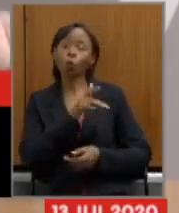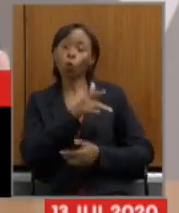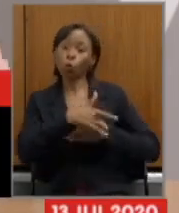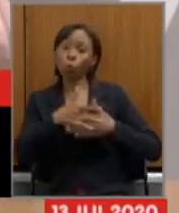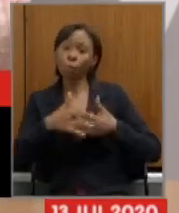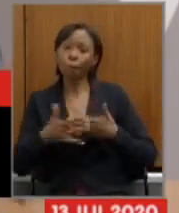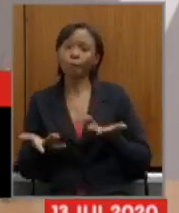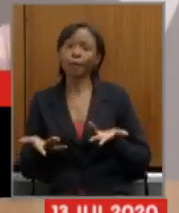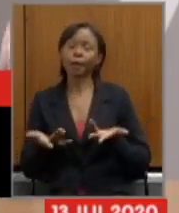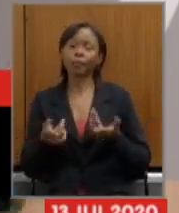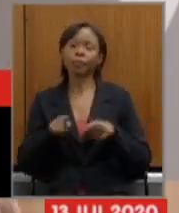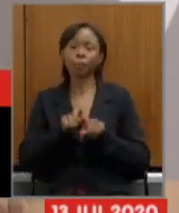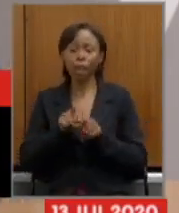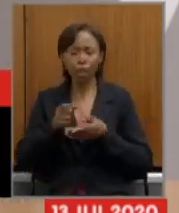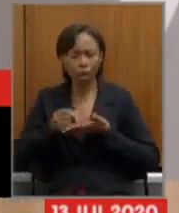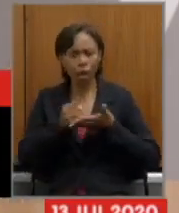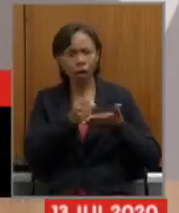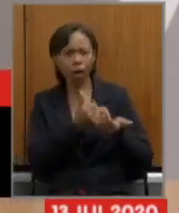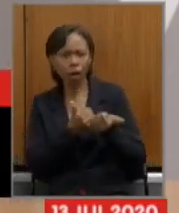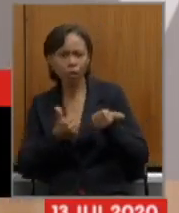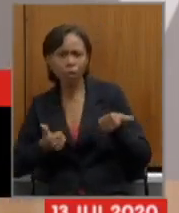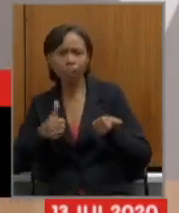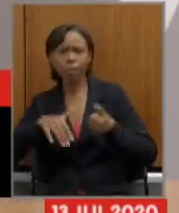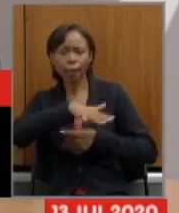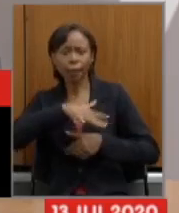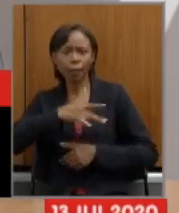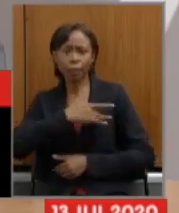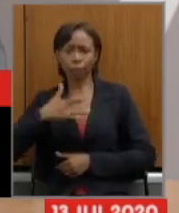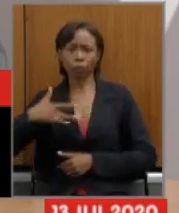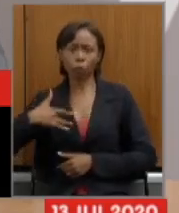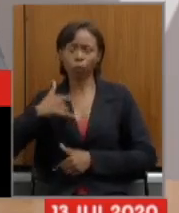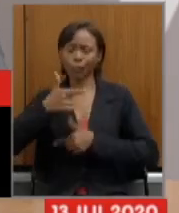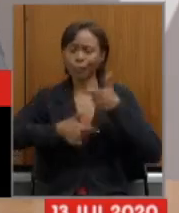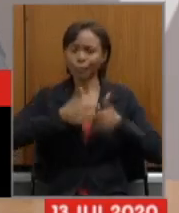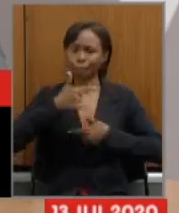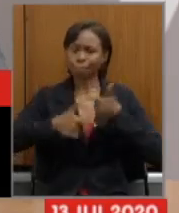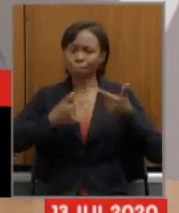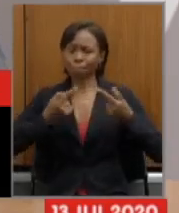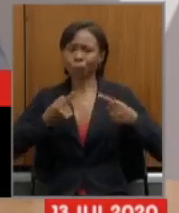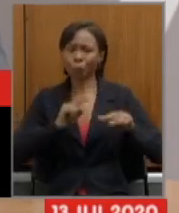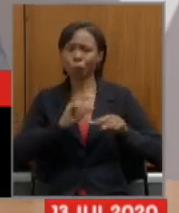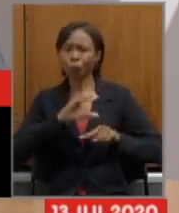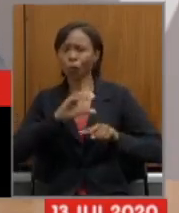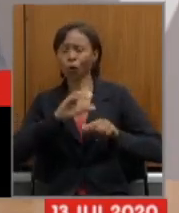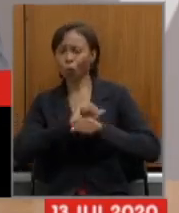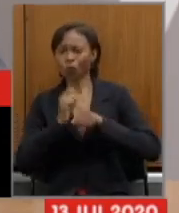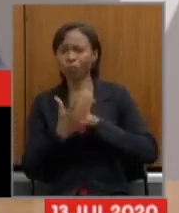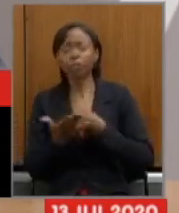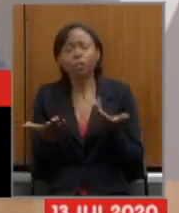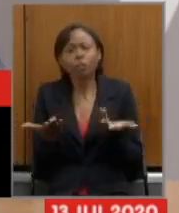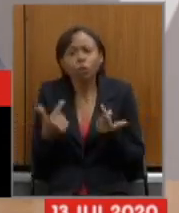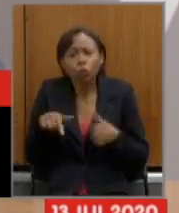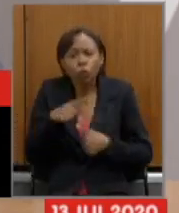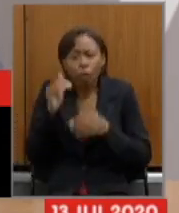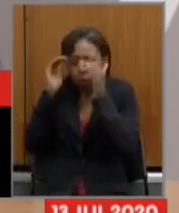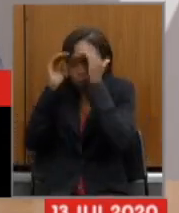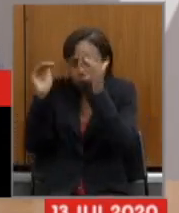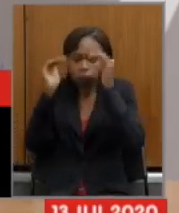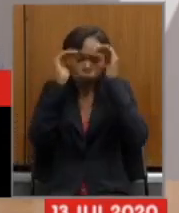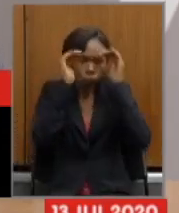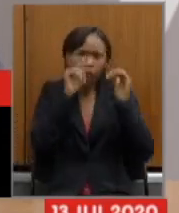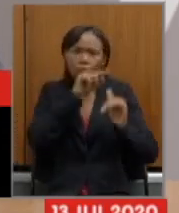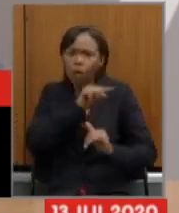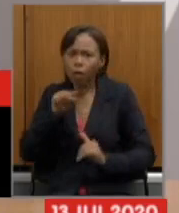auxiliares que estão lá na linha de frente do combate ao coronavírus o mínimo que a gente pode fazer de respeito a esses servidores é